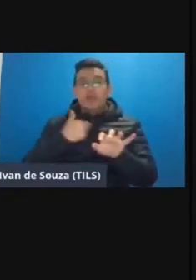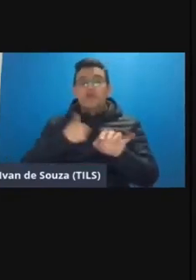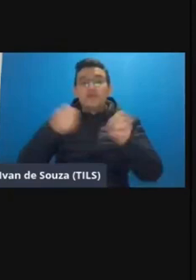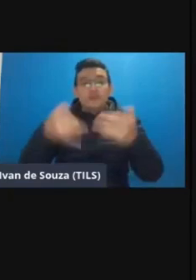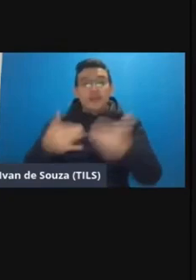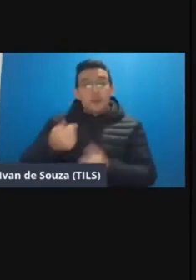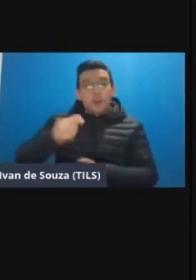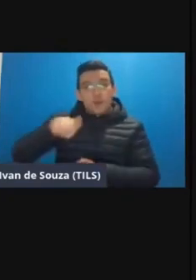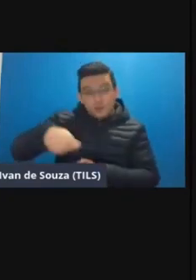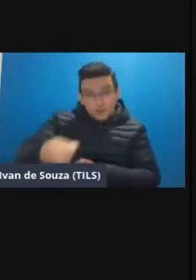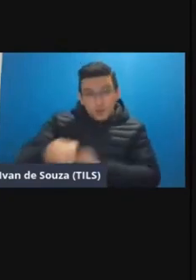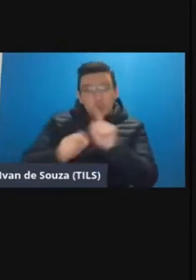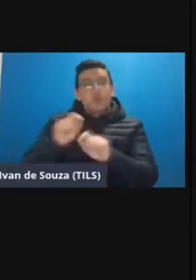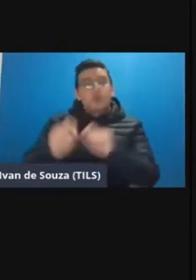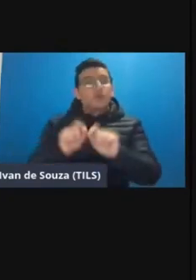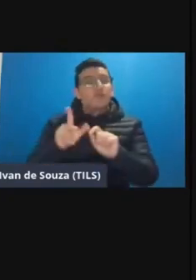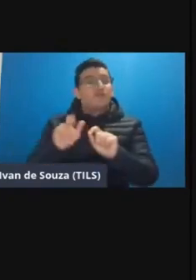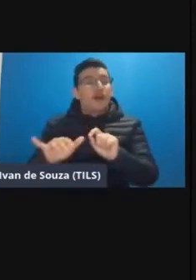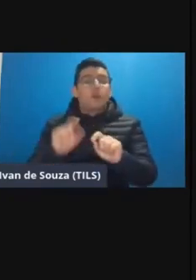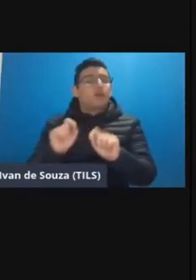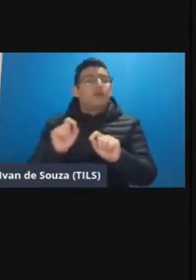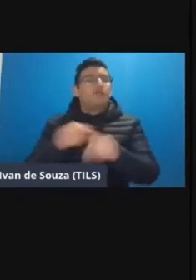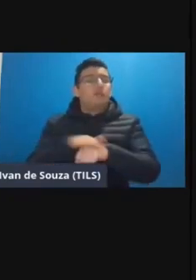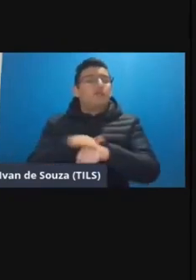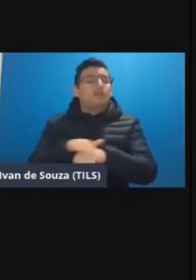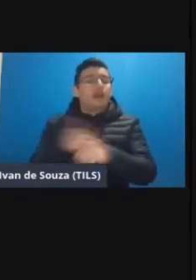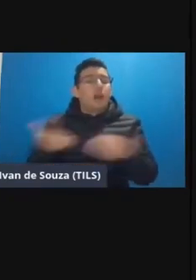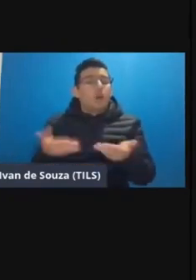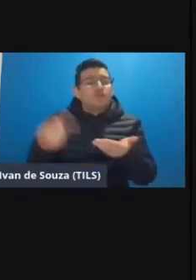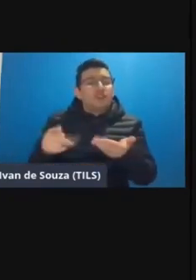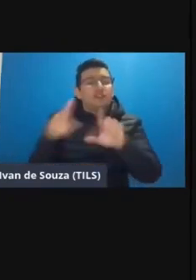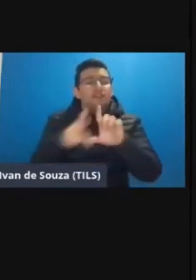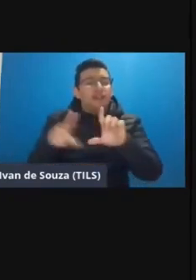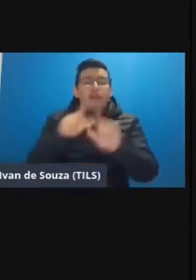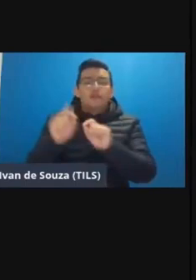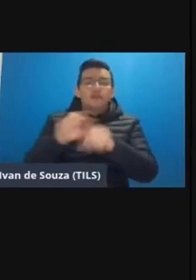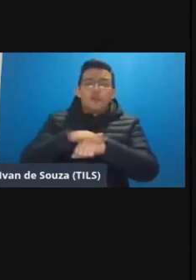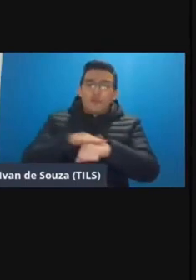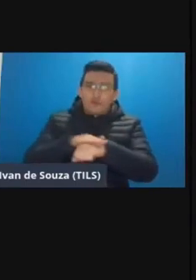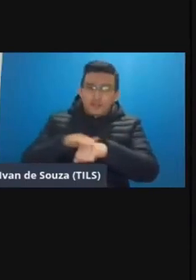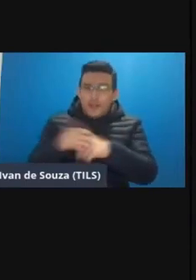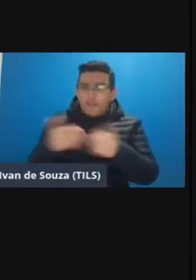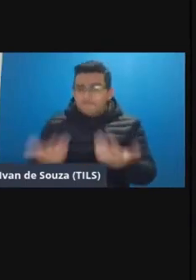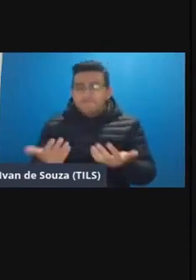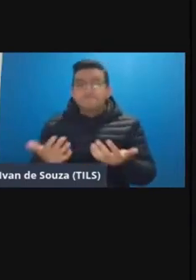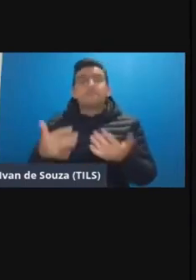um pouquinho sobre o que vai ser sobre quem a gente vai conversar aqui nessa Live hoje É